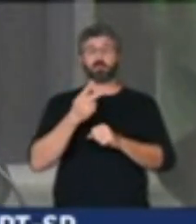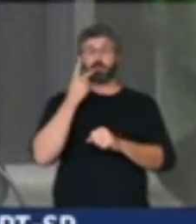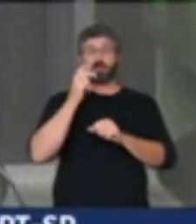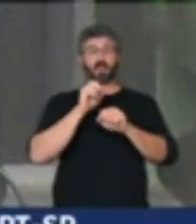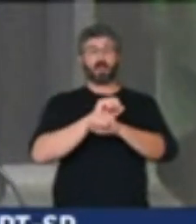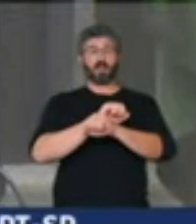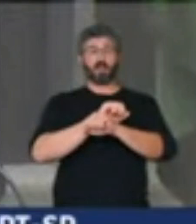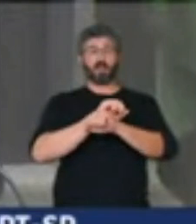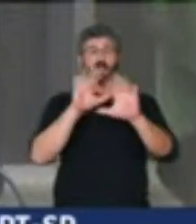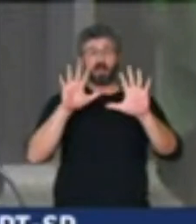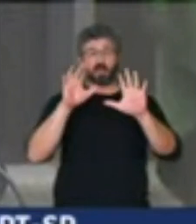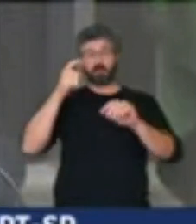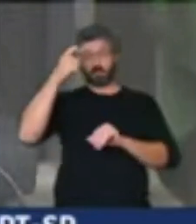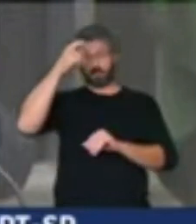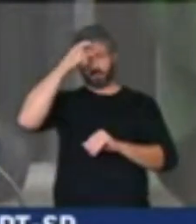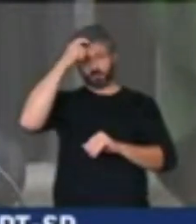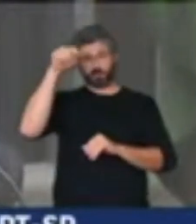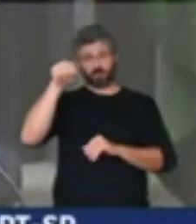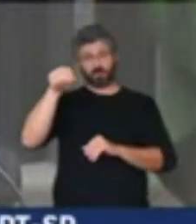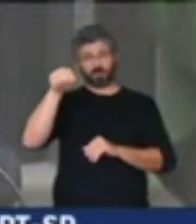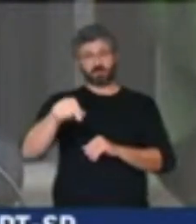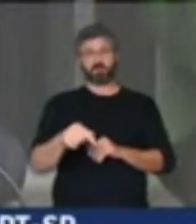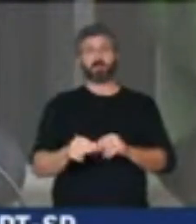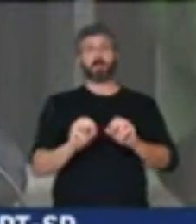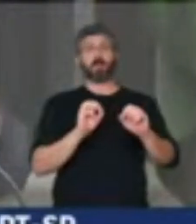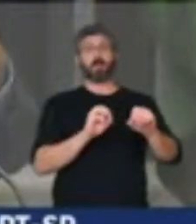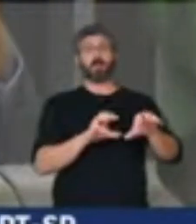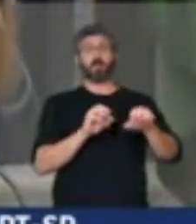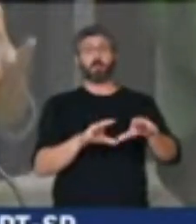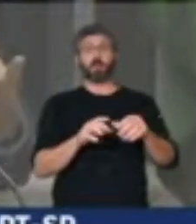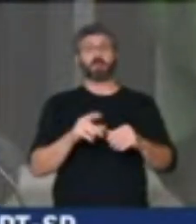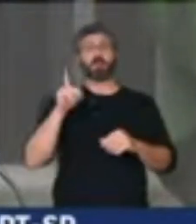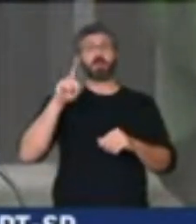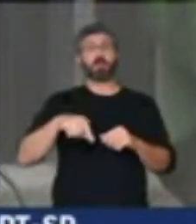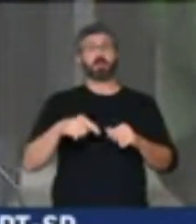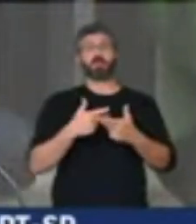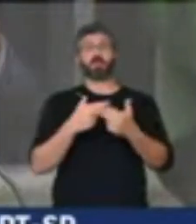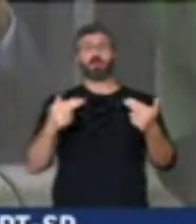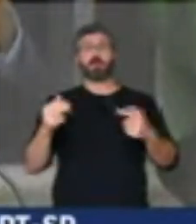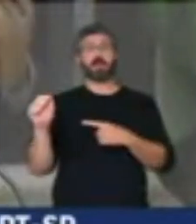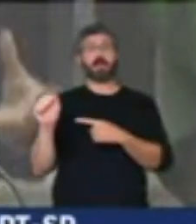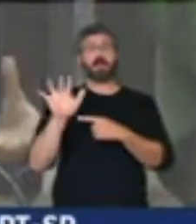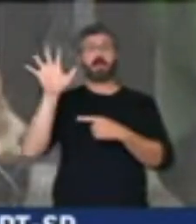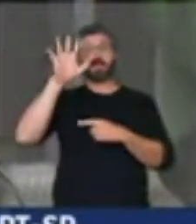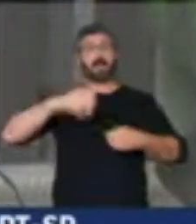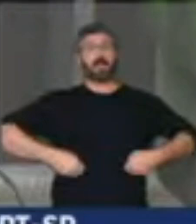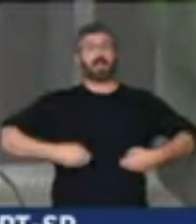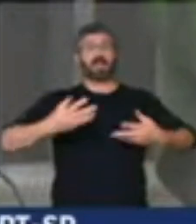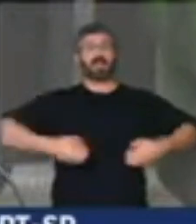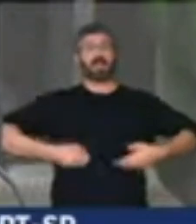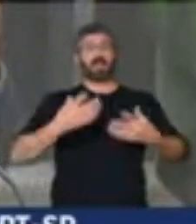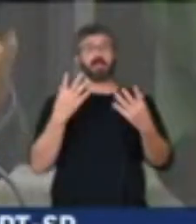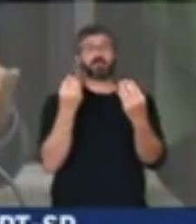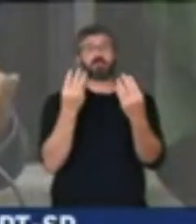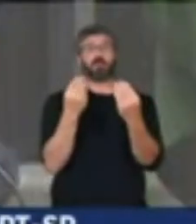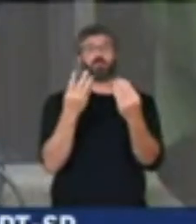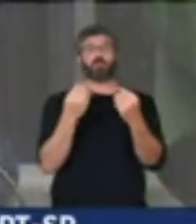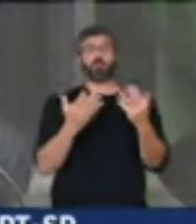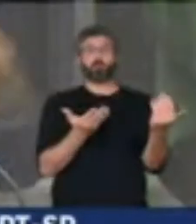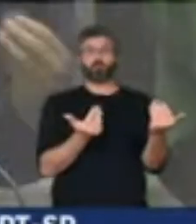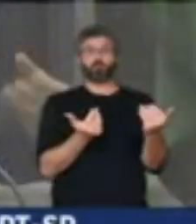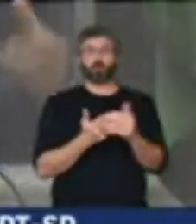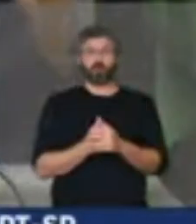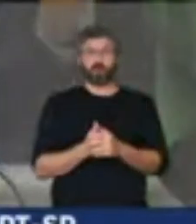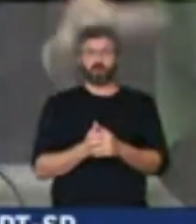esse raciocínio, que a educação é uma atividade cara, que se gasta muito com os jovens